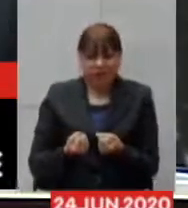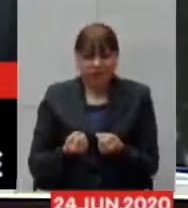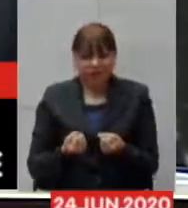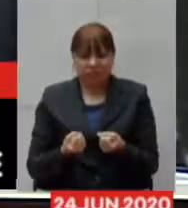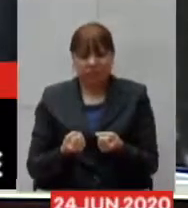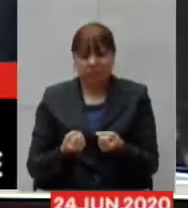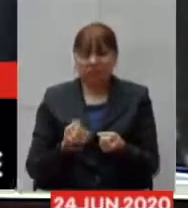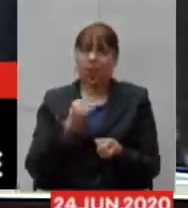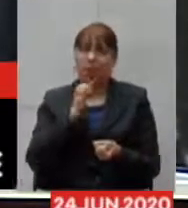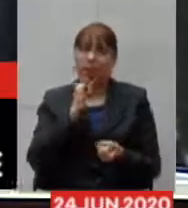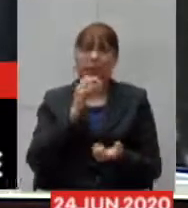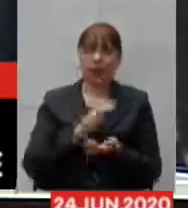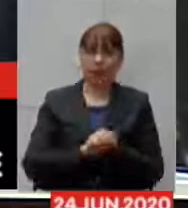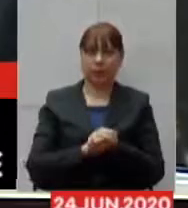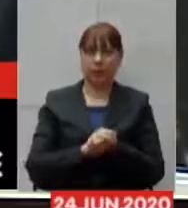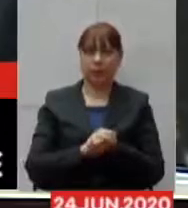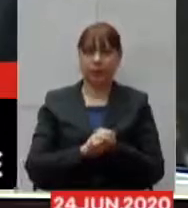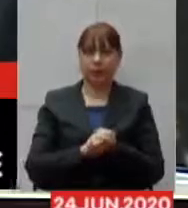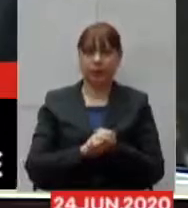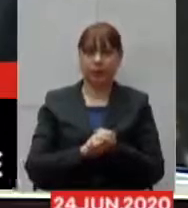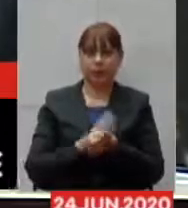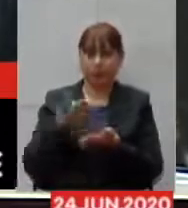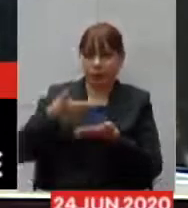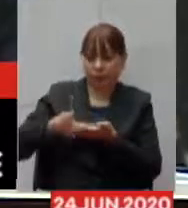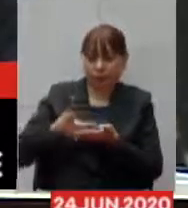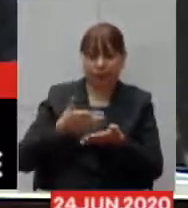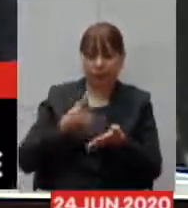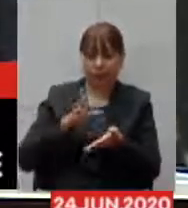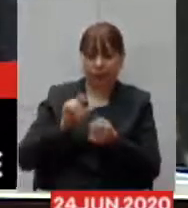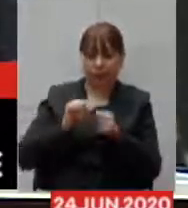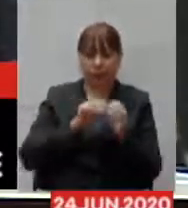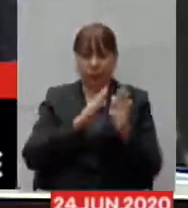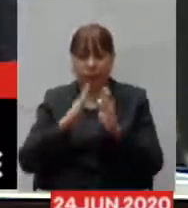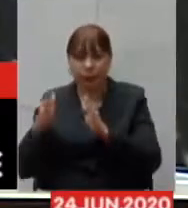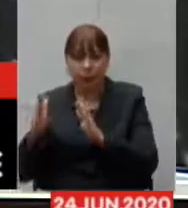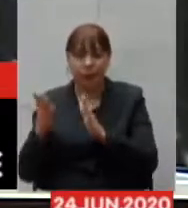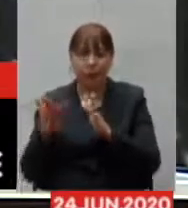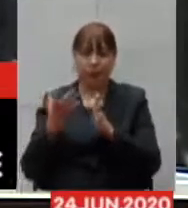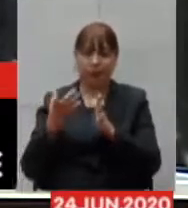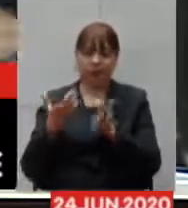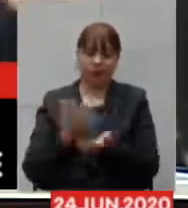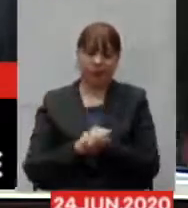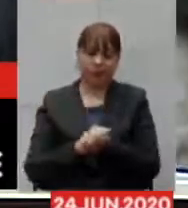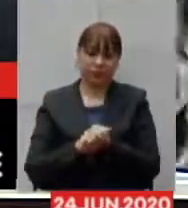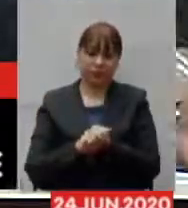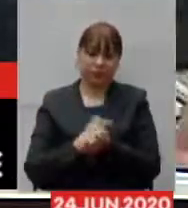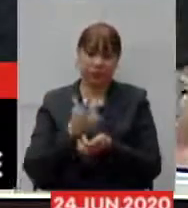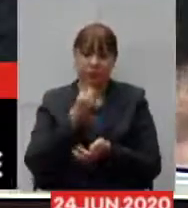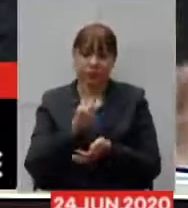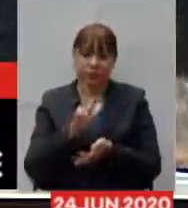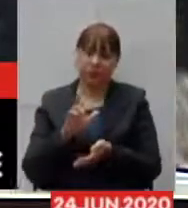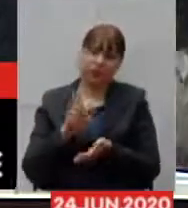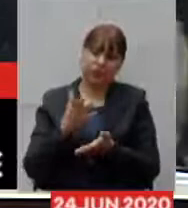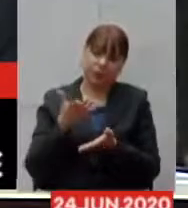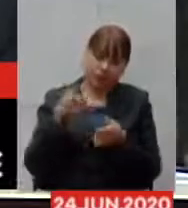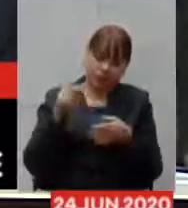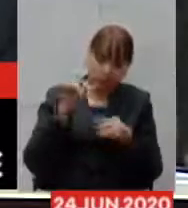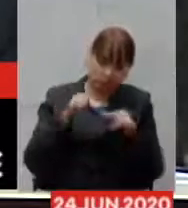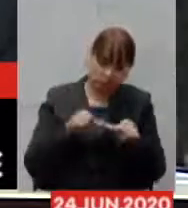por exemplo a homologação de leitos de CTI para Minas Gerais eles possam demorar mais